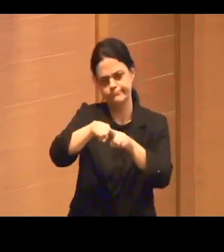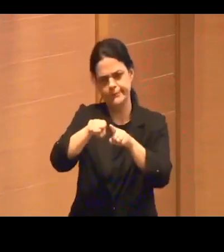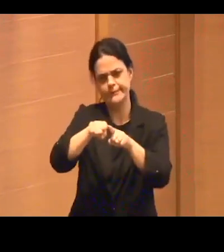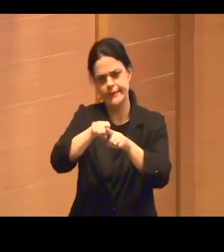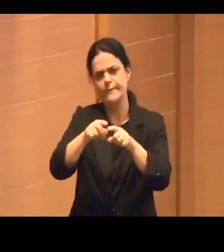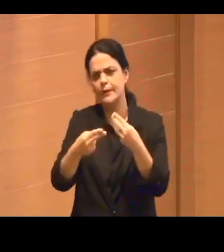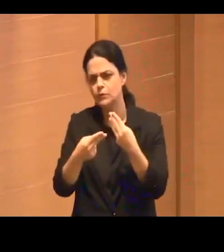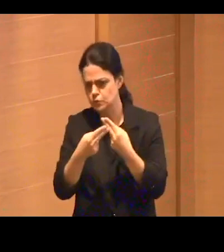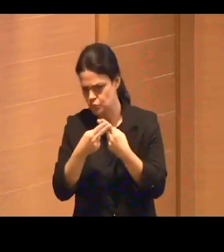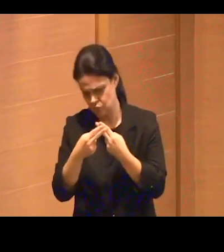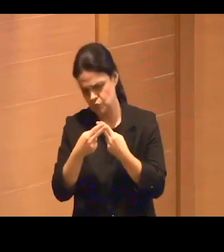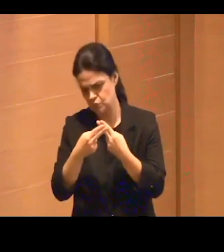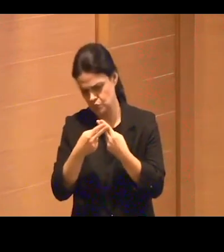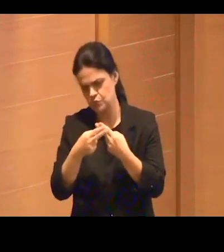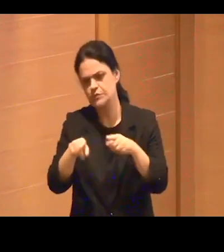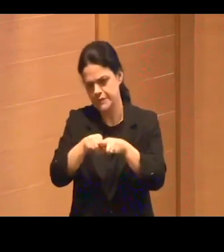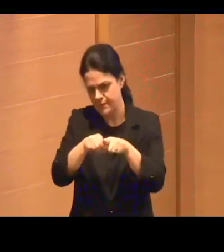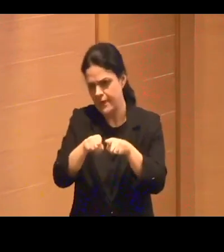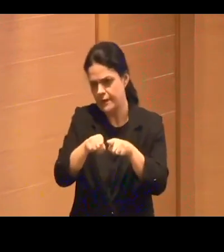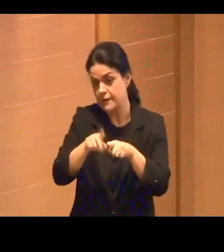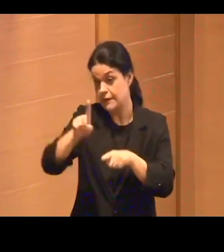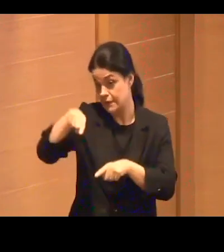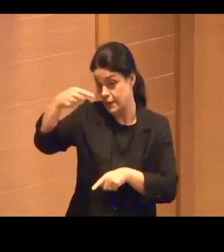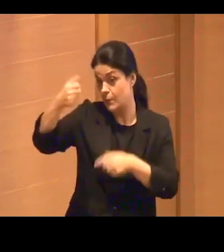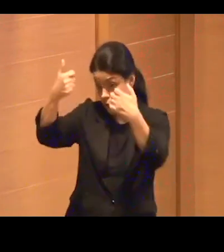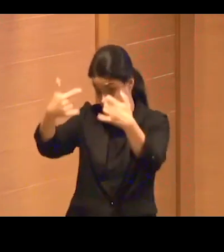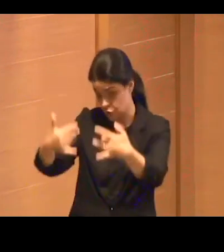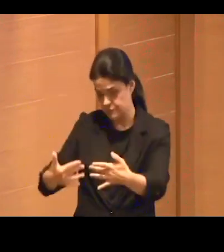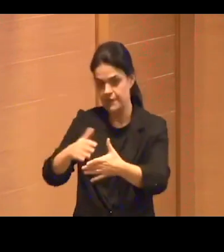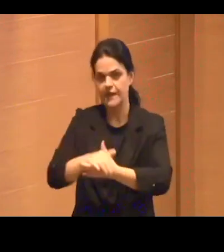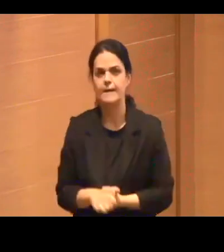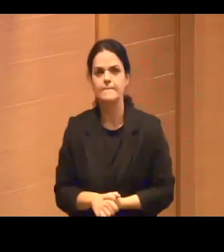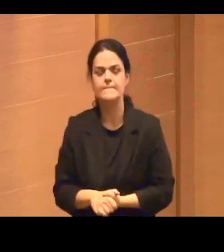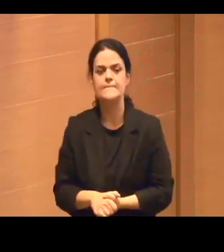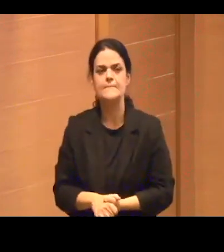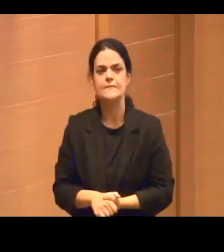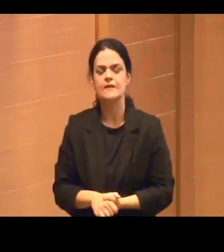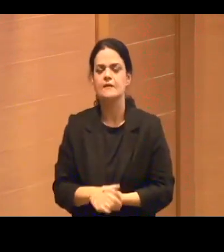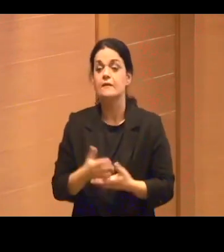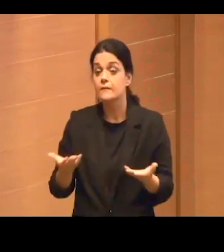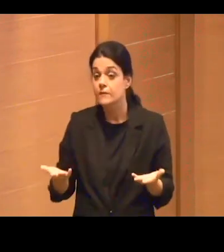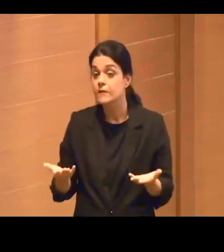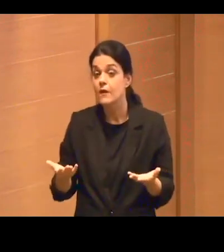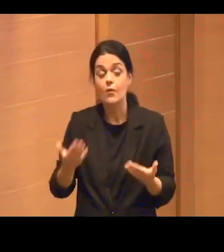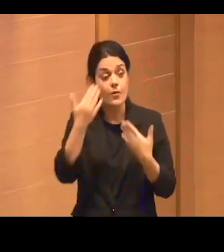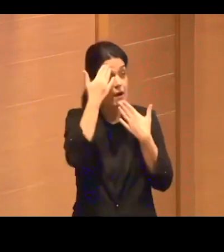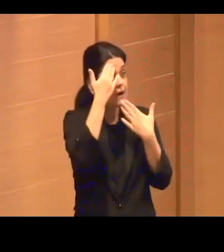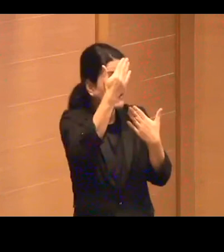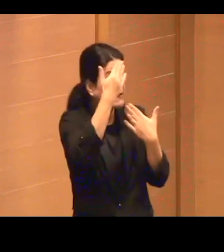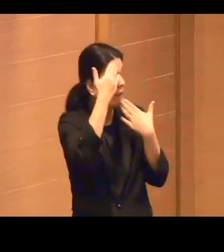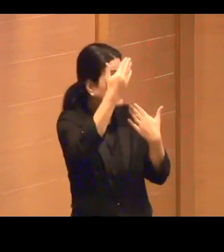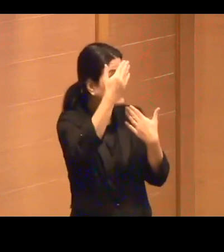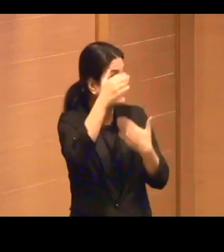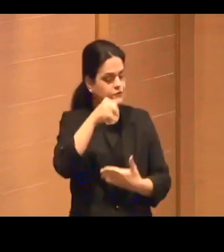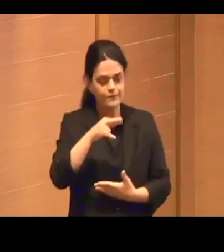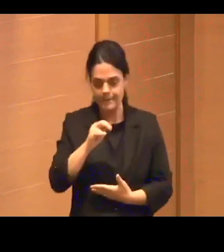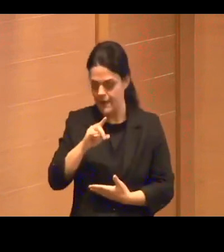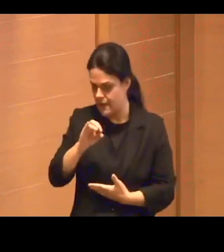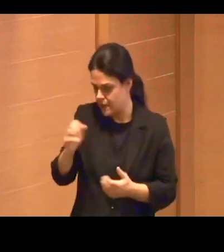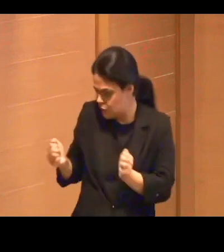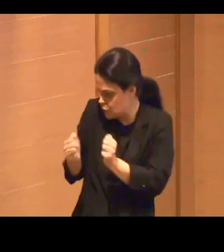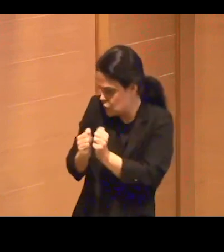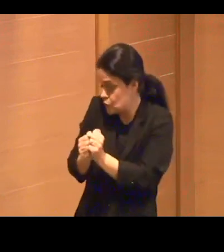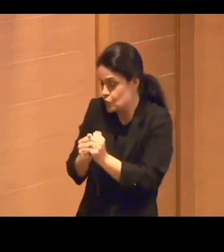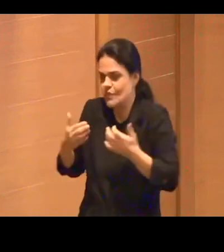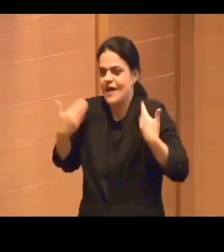sobre ele também. E vamos refletir um pouco, agradeço, Mariana, uma alegria estar com você aqui